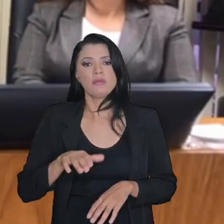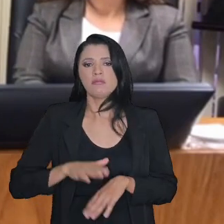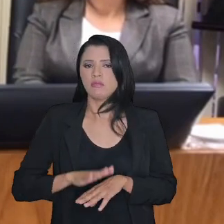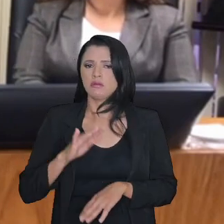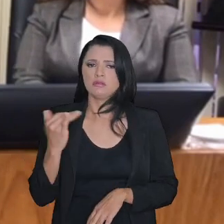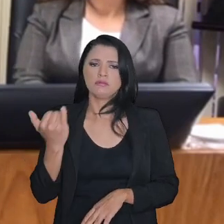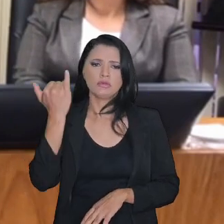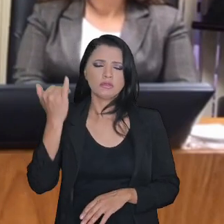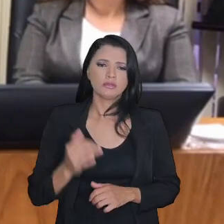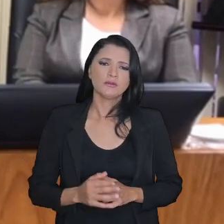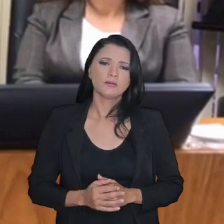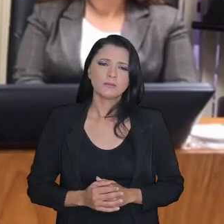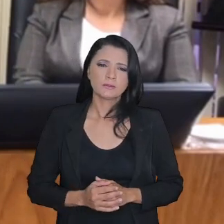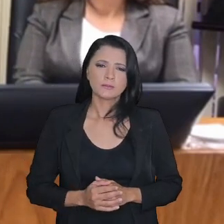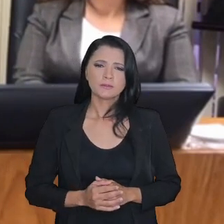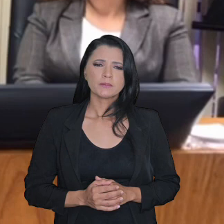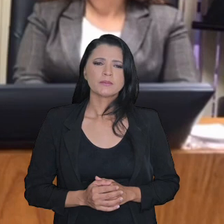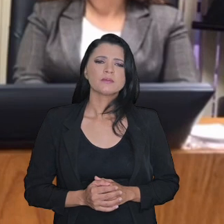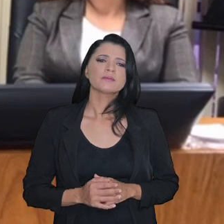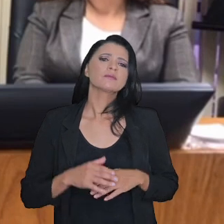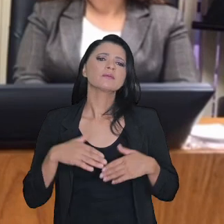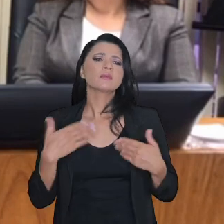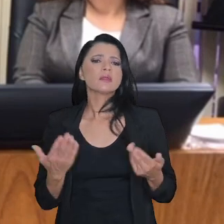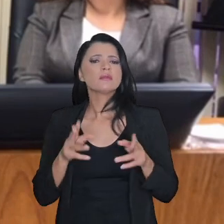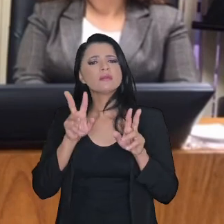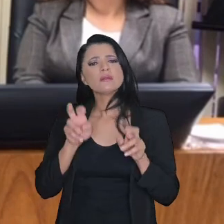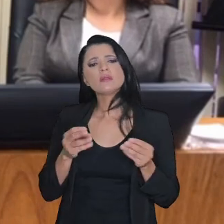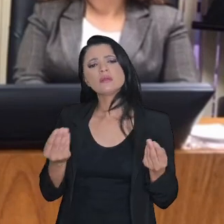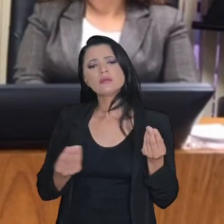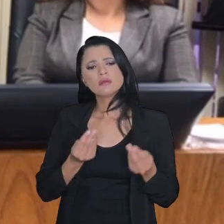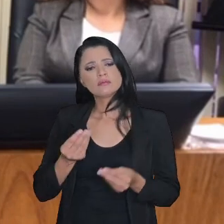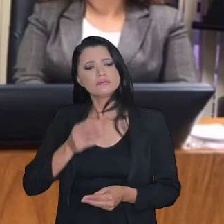especificamente da...